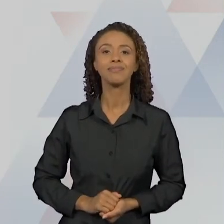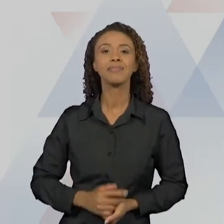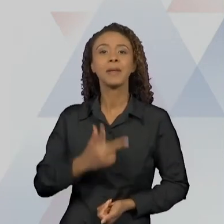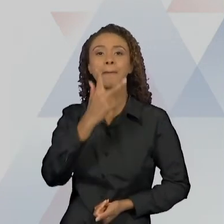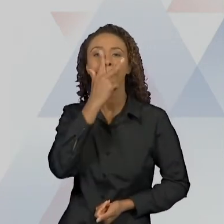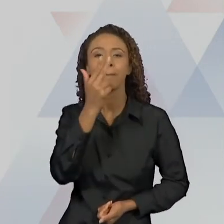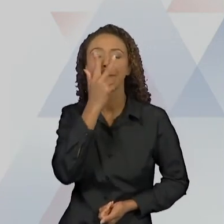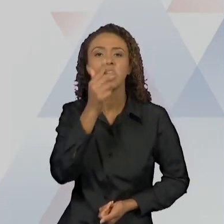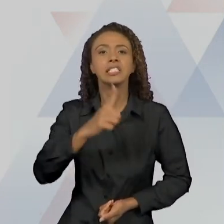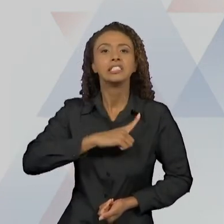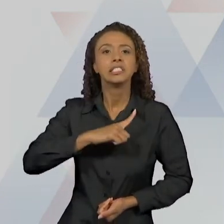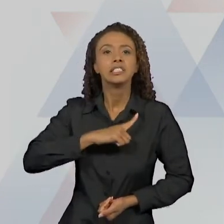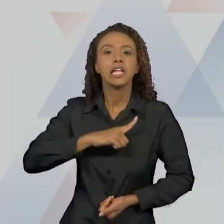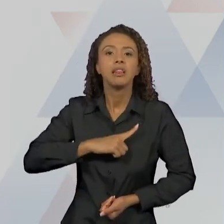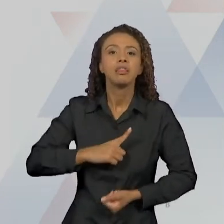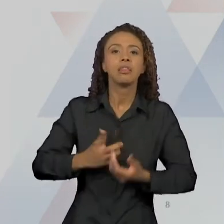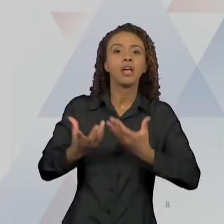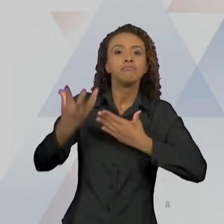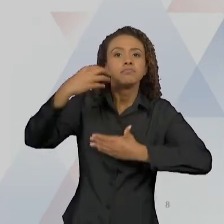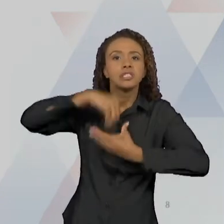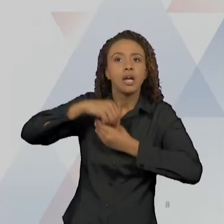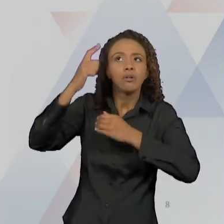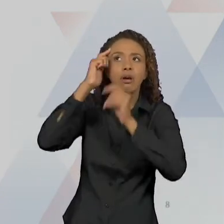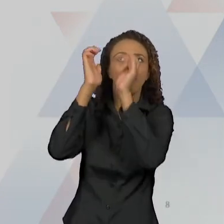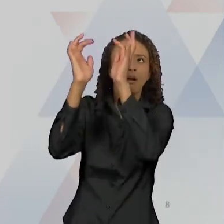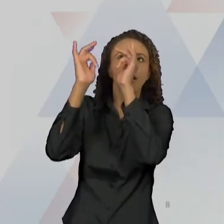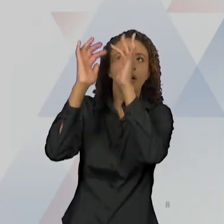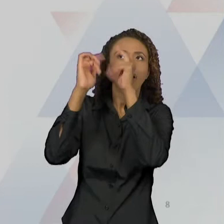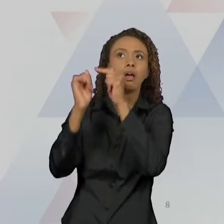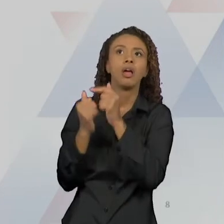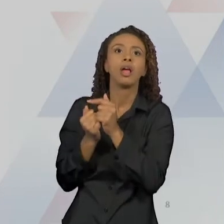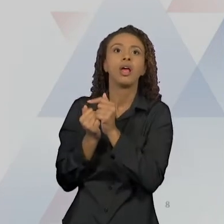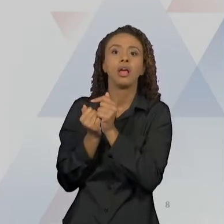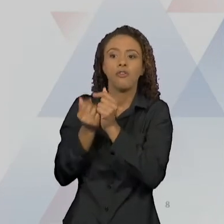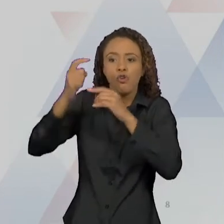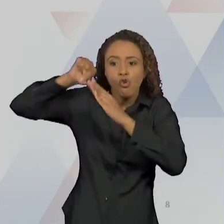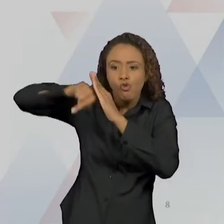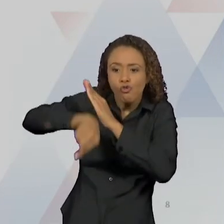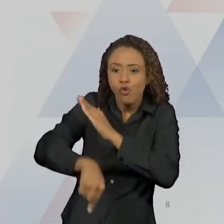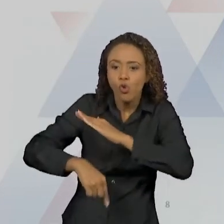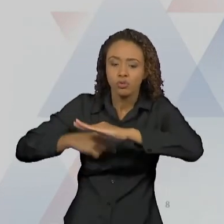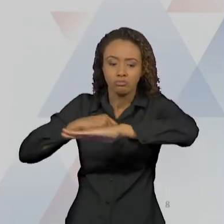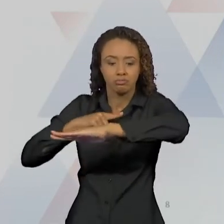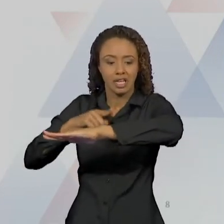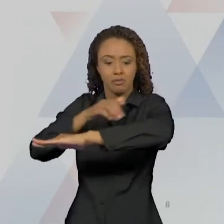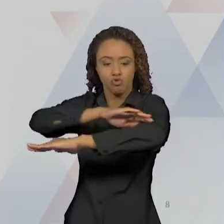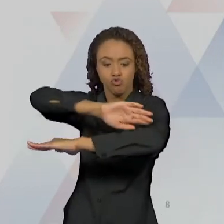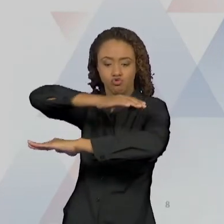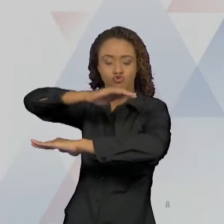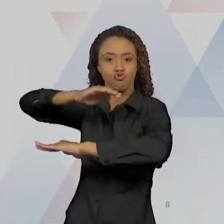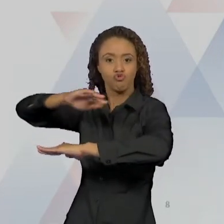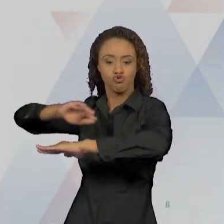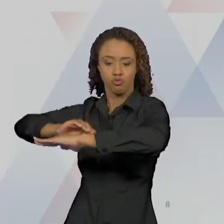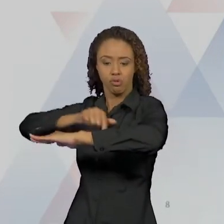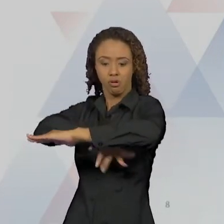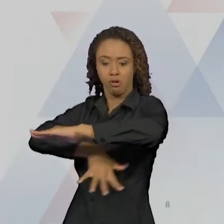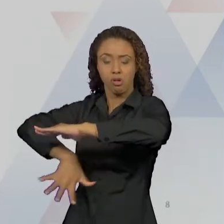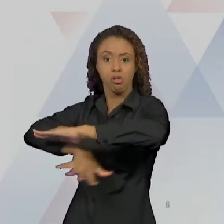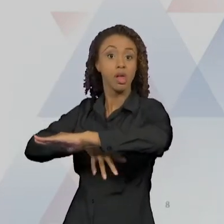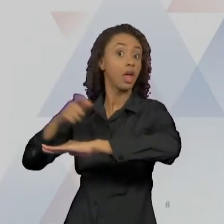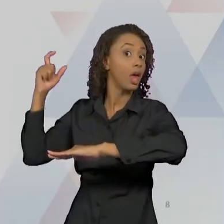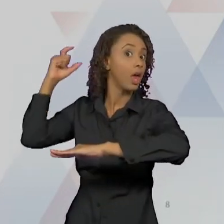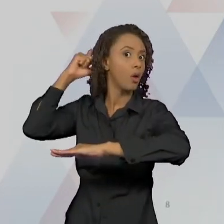marcado por pulsões, recalcamentos, desejos, medos. Então tudo isso aqui estaria no campo do inconsciente.